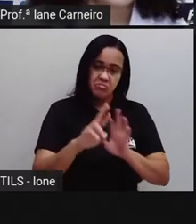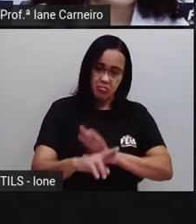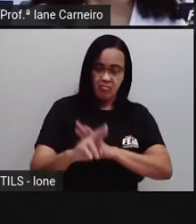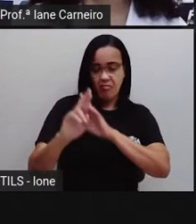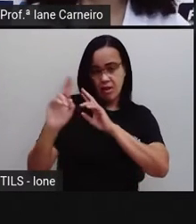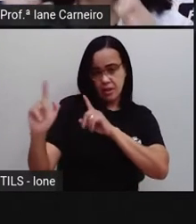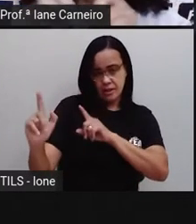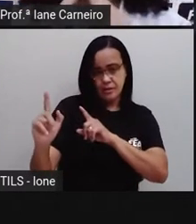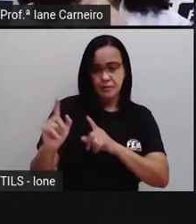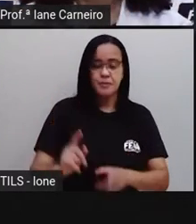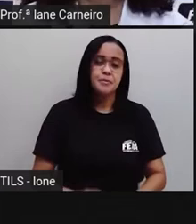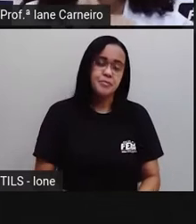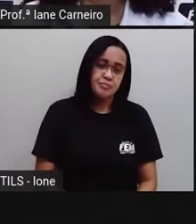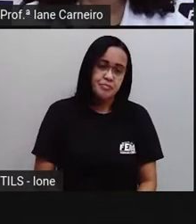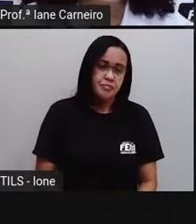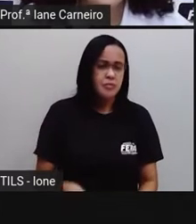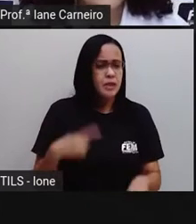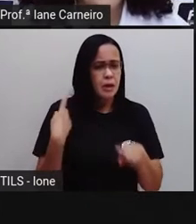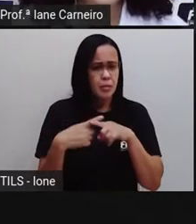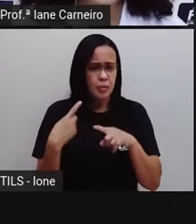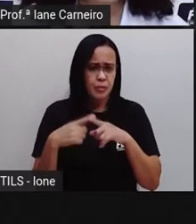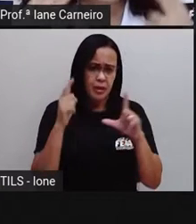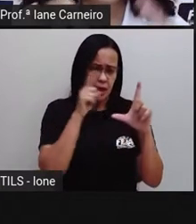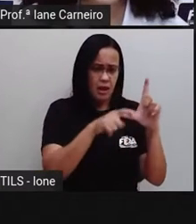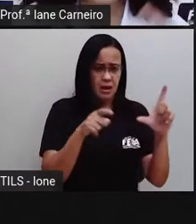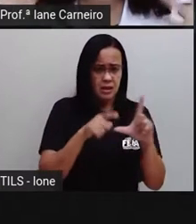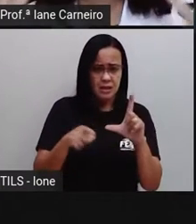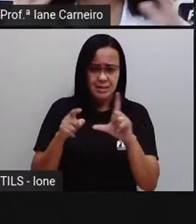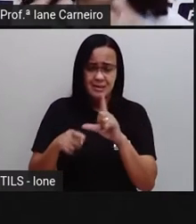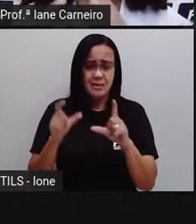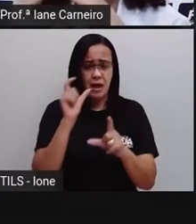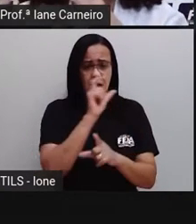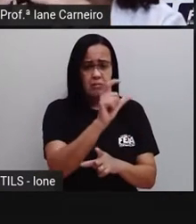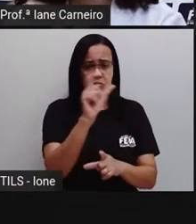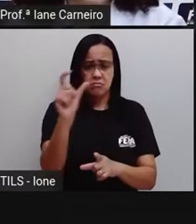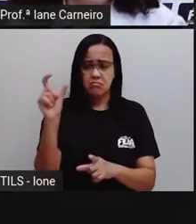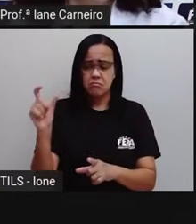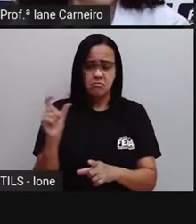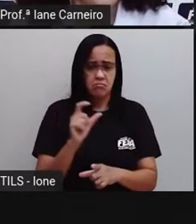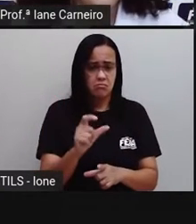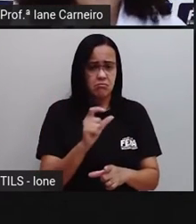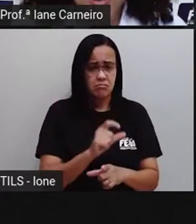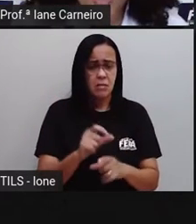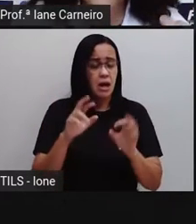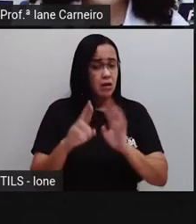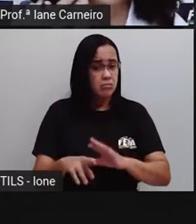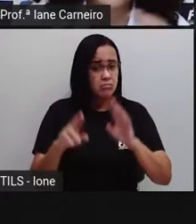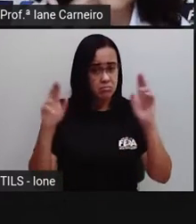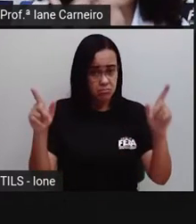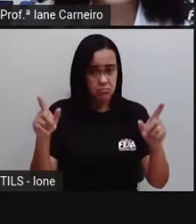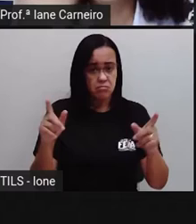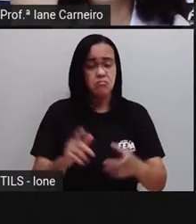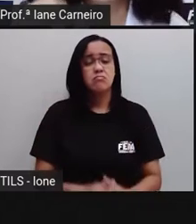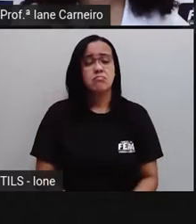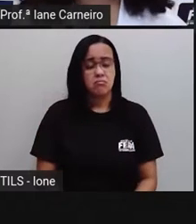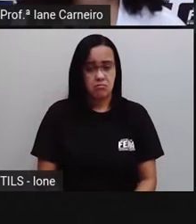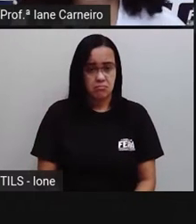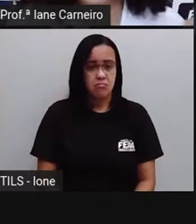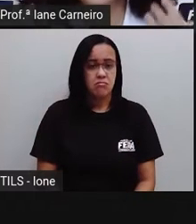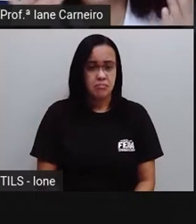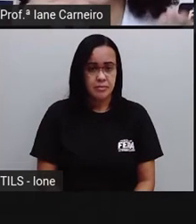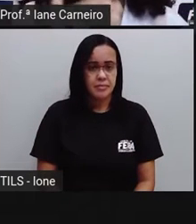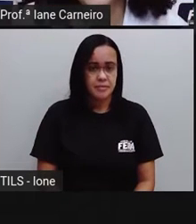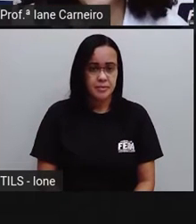letrinha aí junto, né? Formando as sílabas, elas vão representar um som, né? E aí você, relendo, você vai